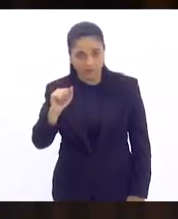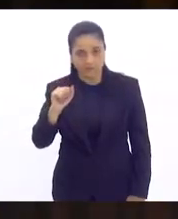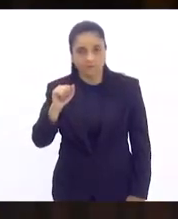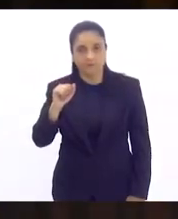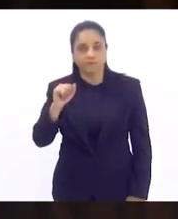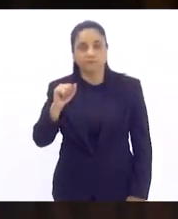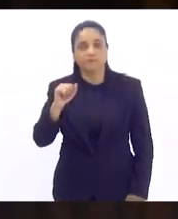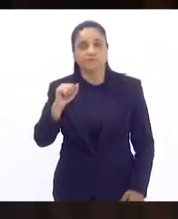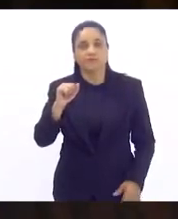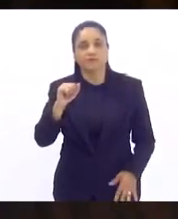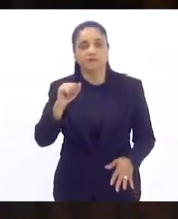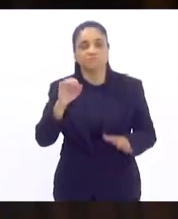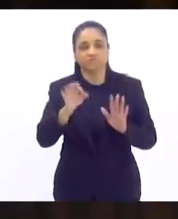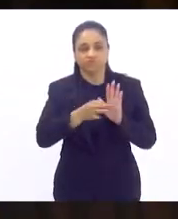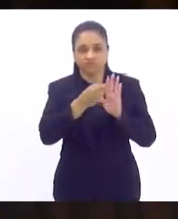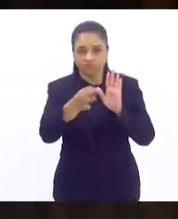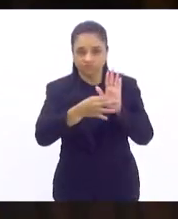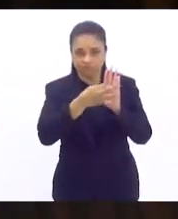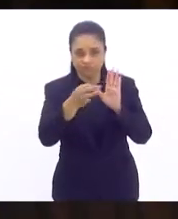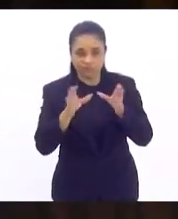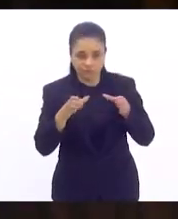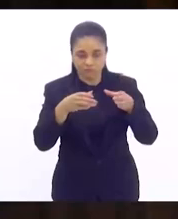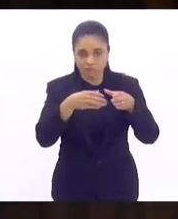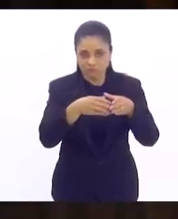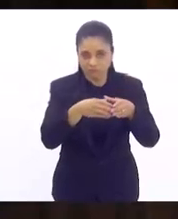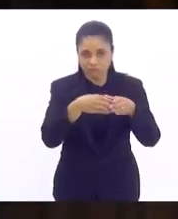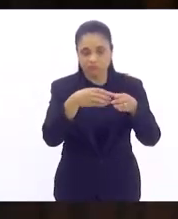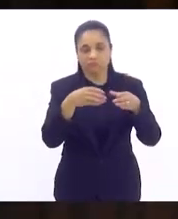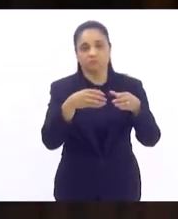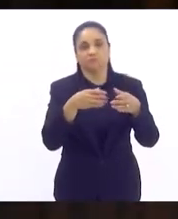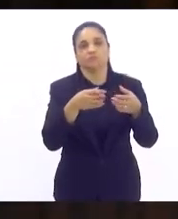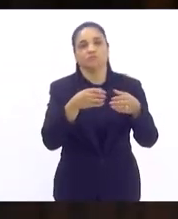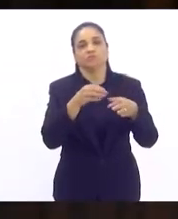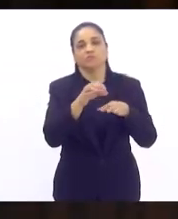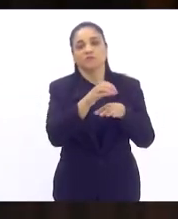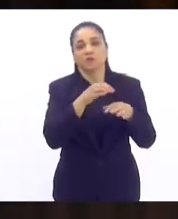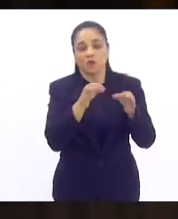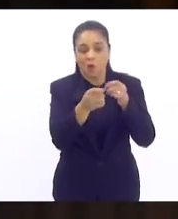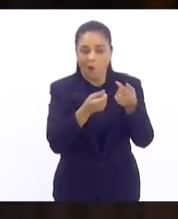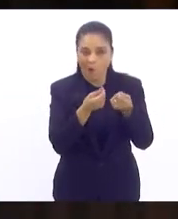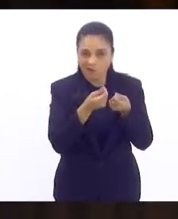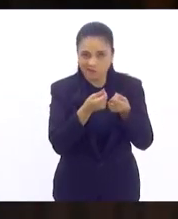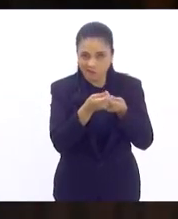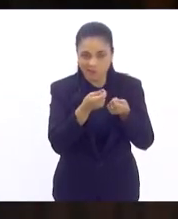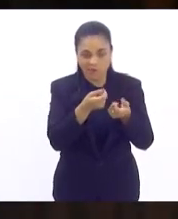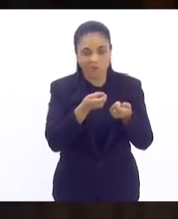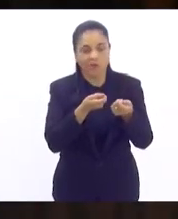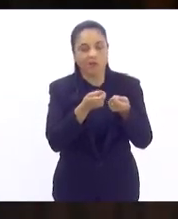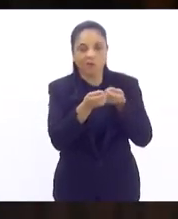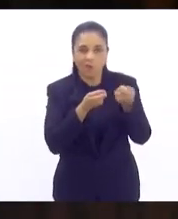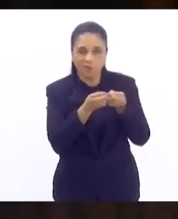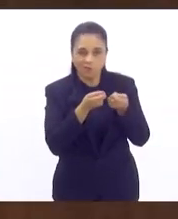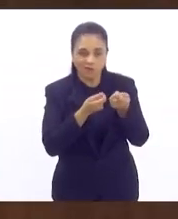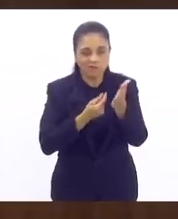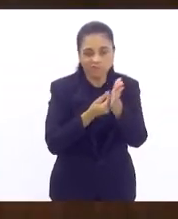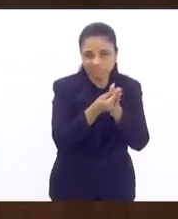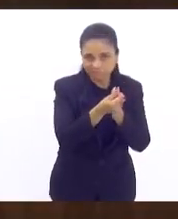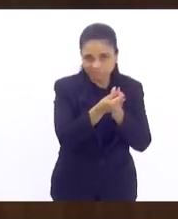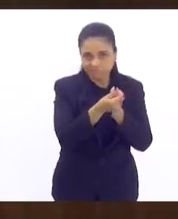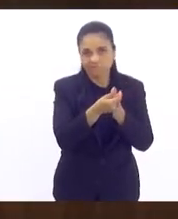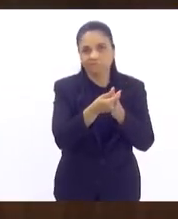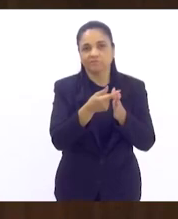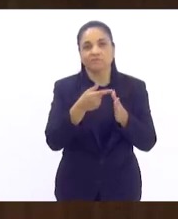emitir o parecer pela Comissão de Orçamento, Finanças, Fiscalização Financeira e Controle. Senhora Presidente,